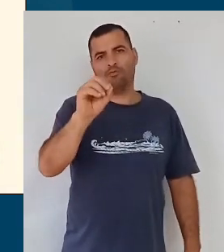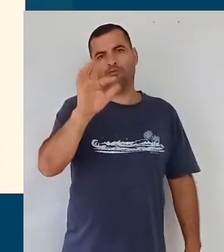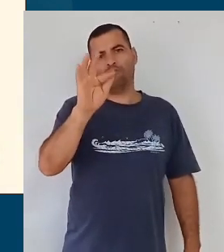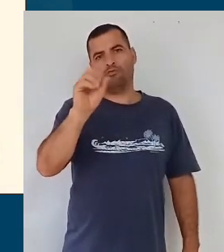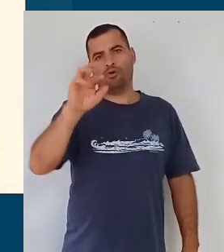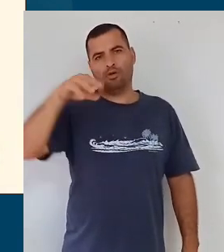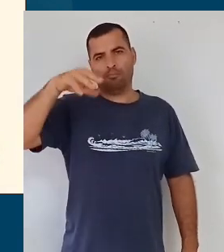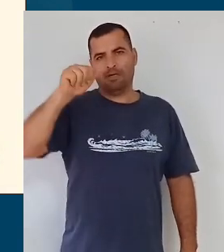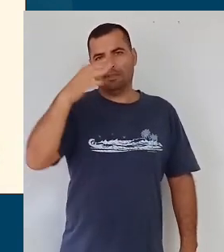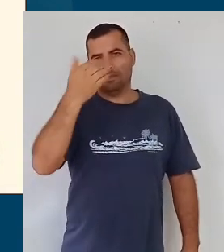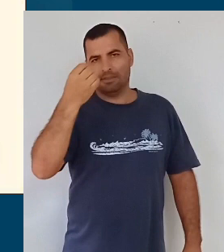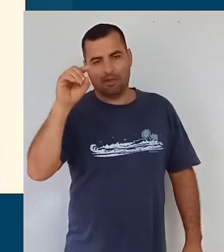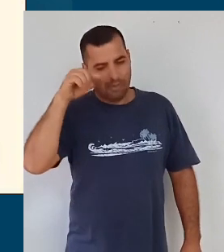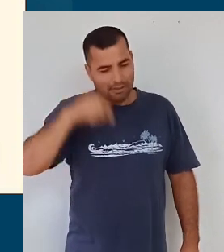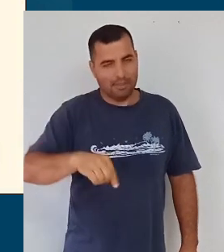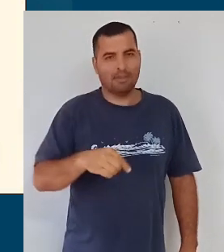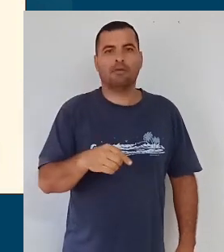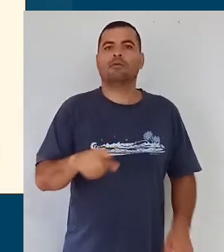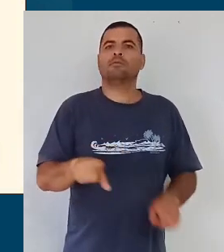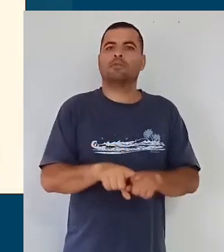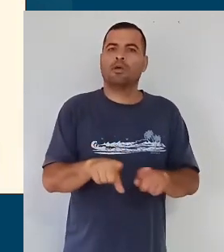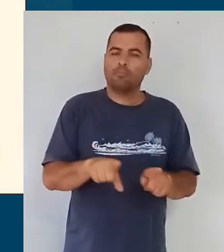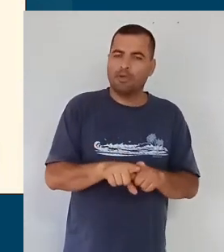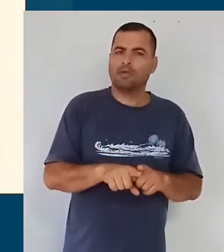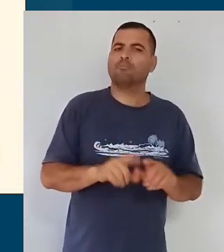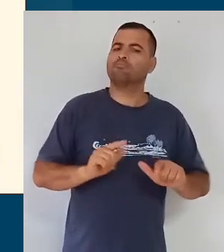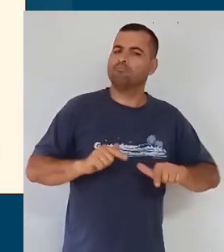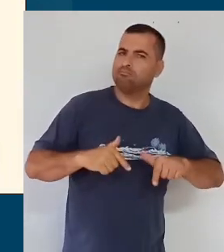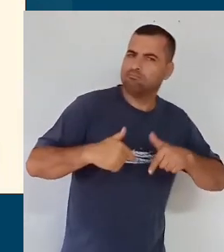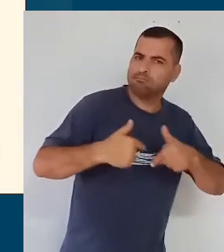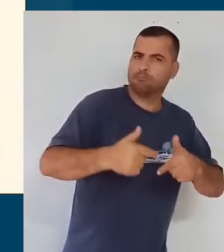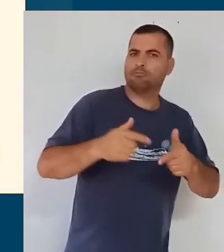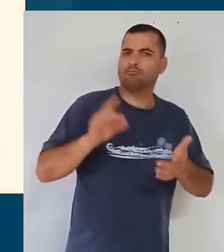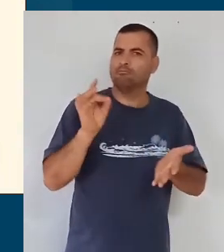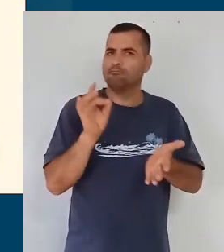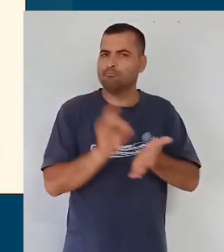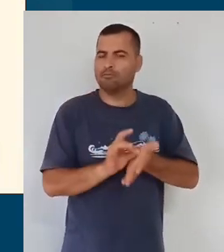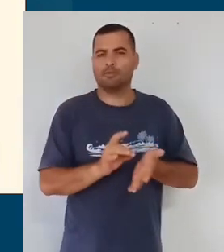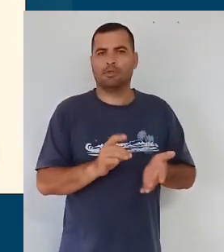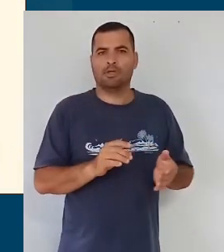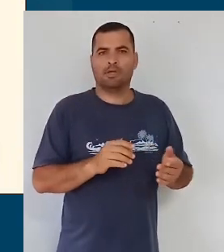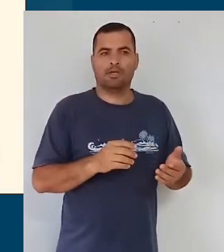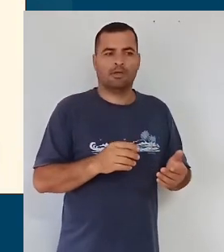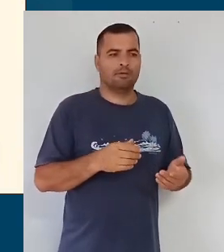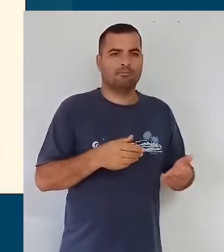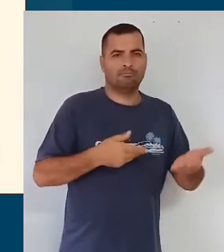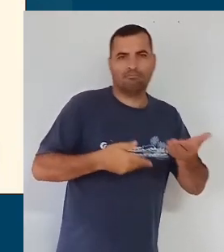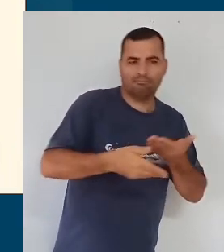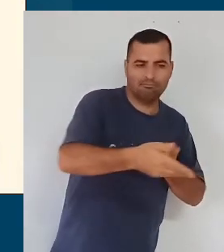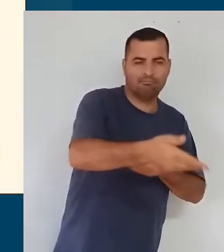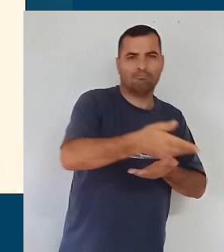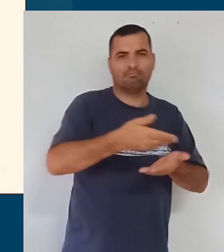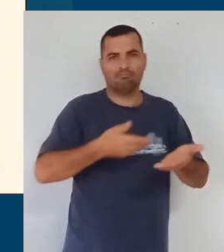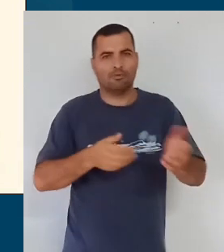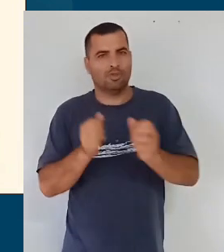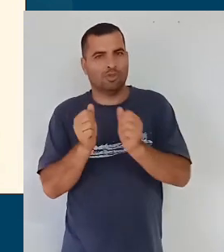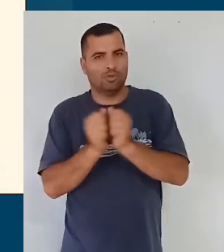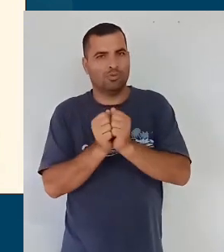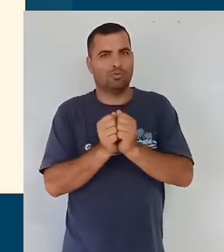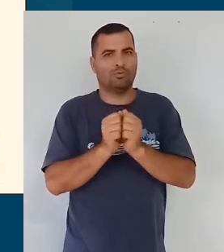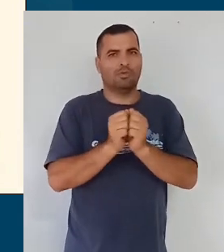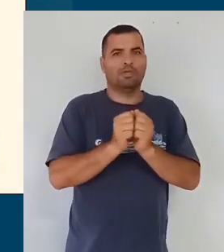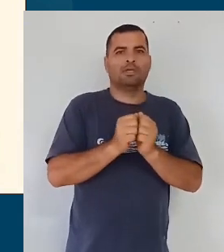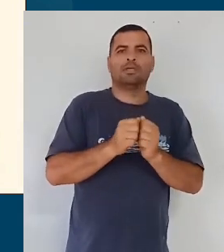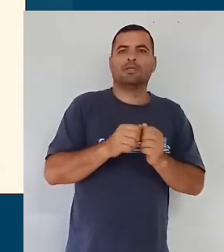educação infantil, que participaram muito ativamente nessa articulação com a equipe do Instituto